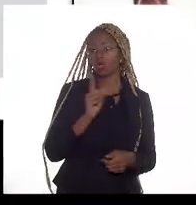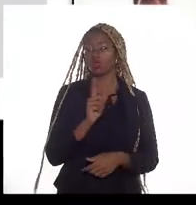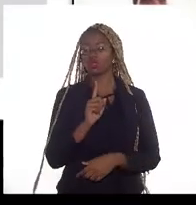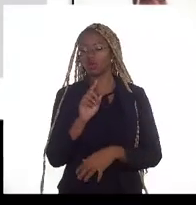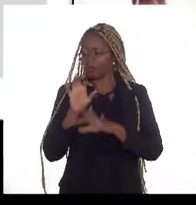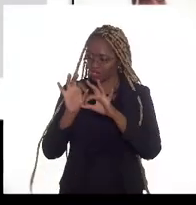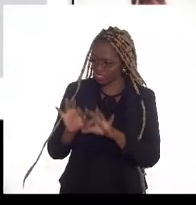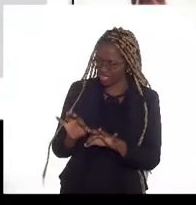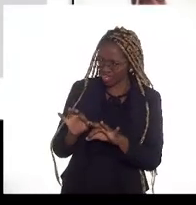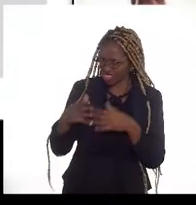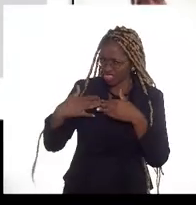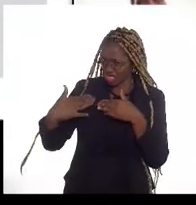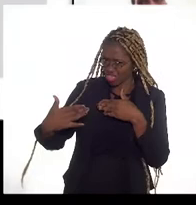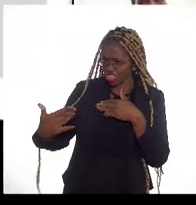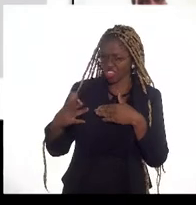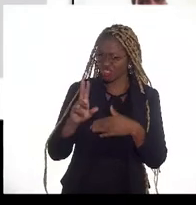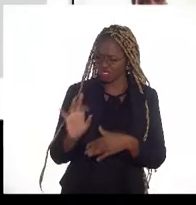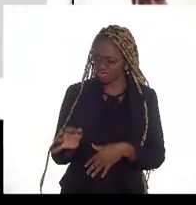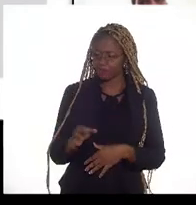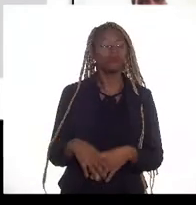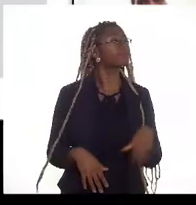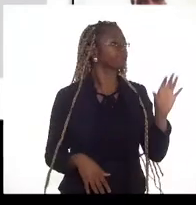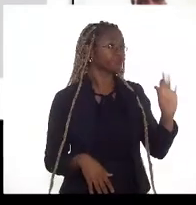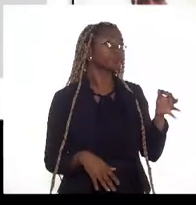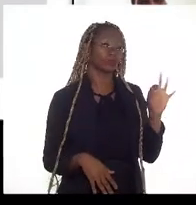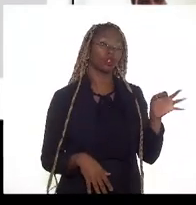Peter, é essa a rotina? Exato.